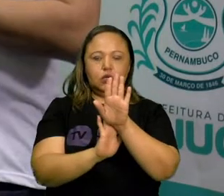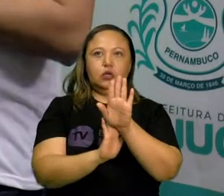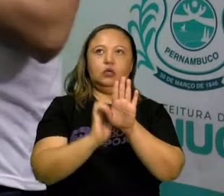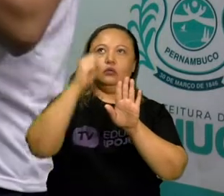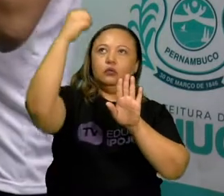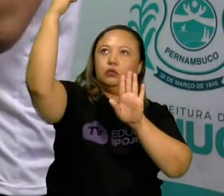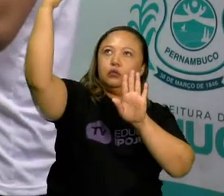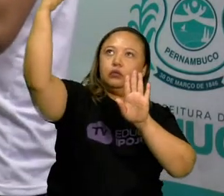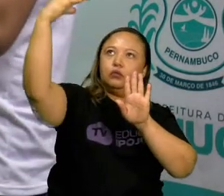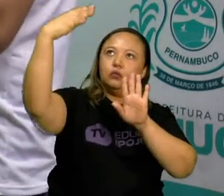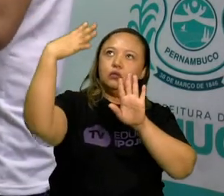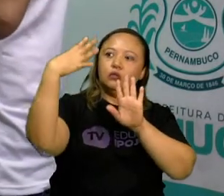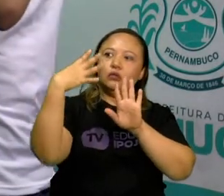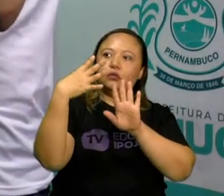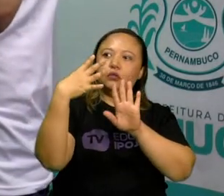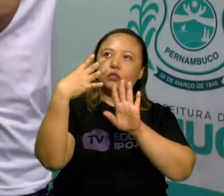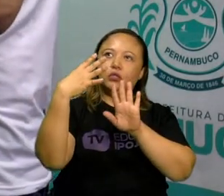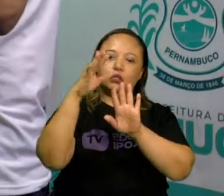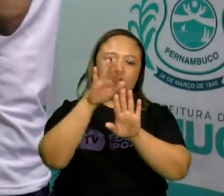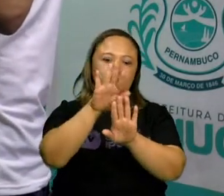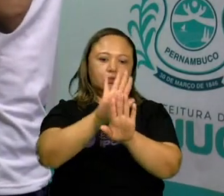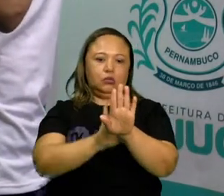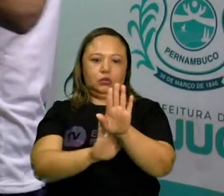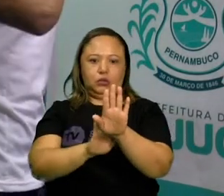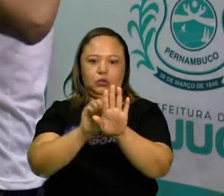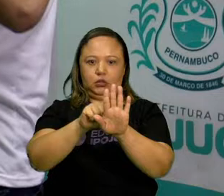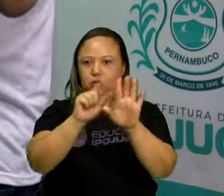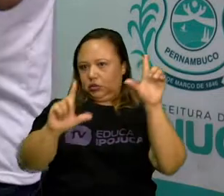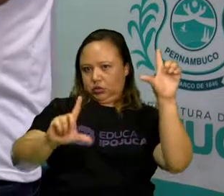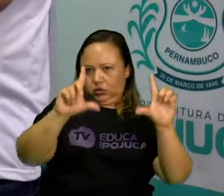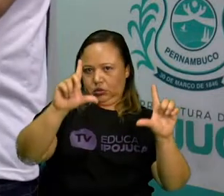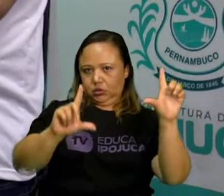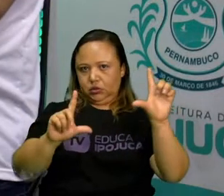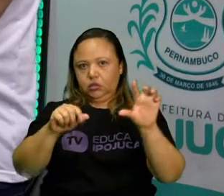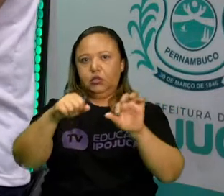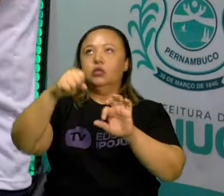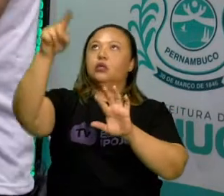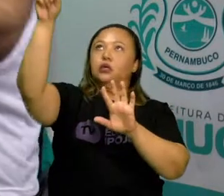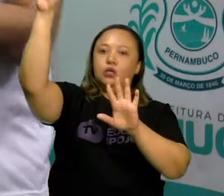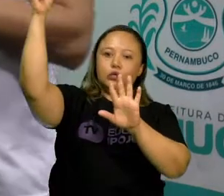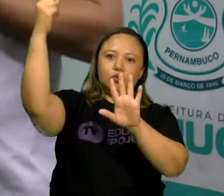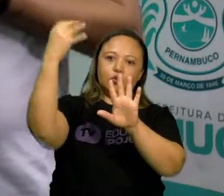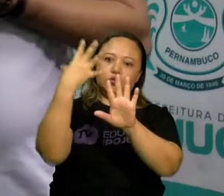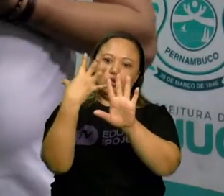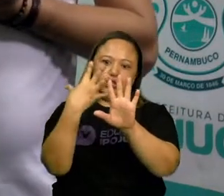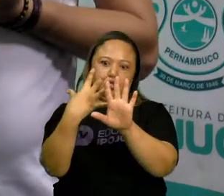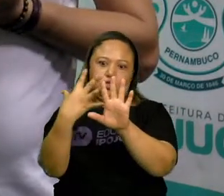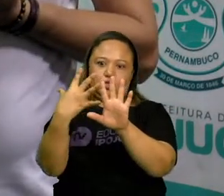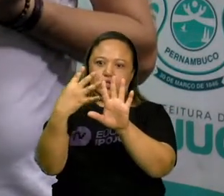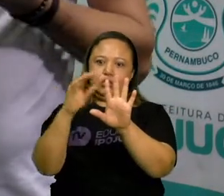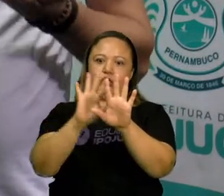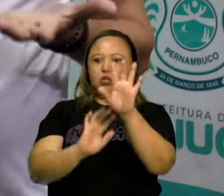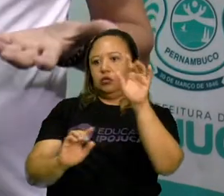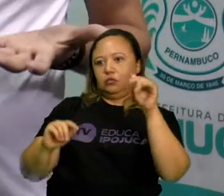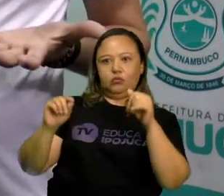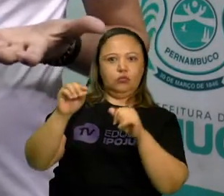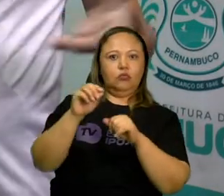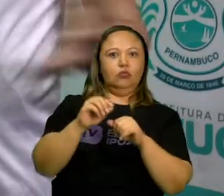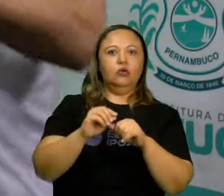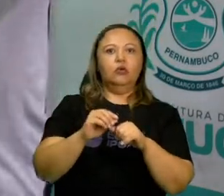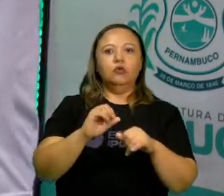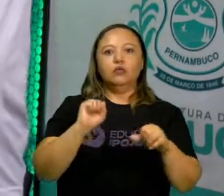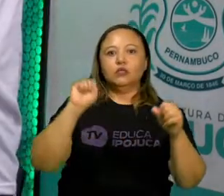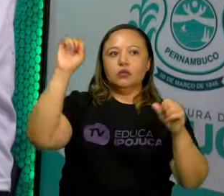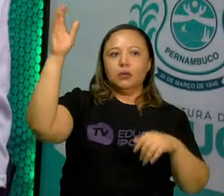ou seja, você está entre a tela e a luz. E todo o movimento que você faz é projetado nessa tela, a sombra desse